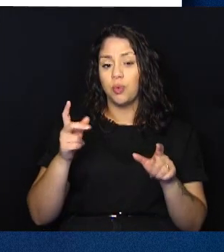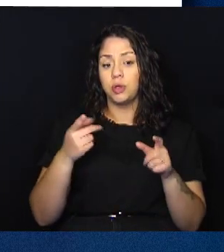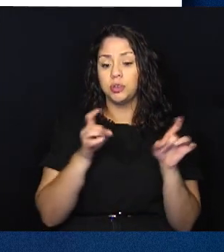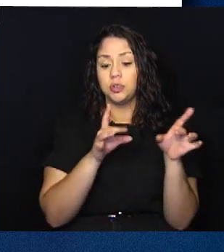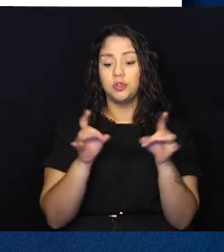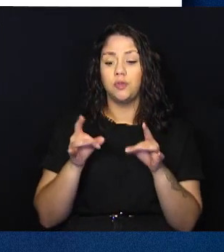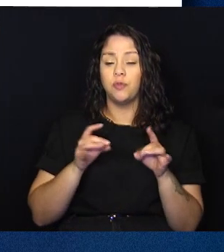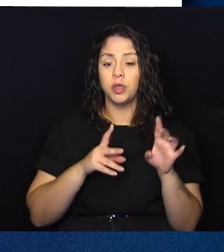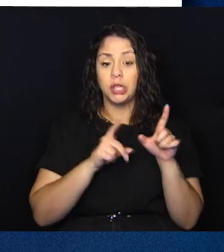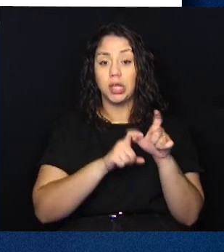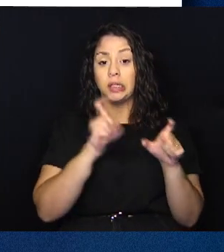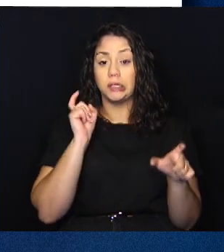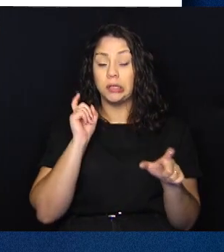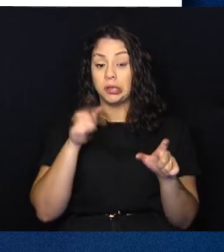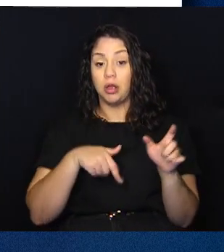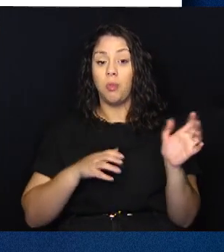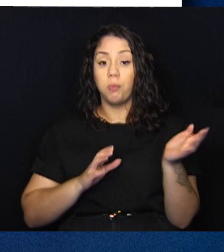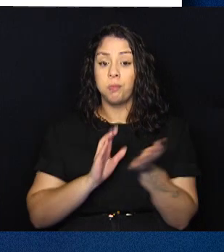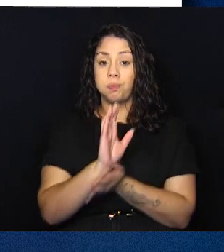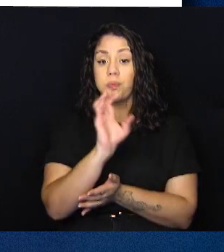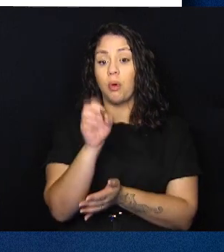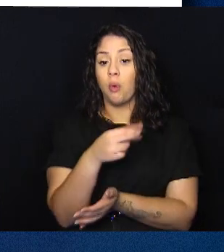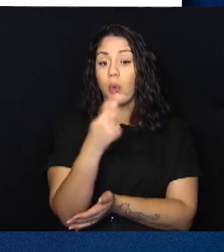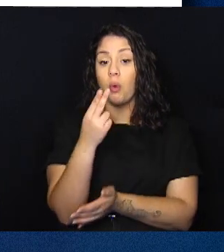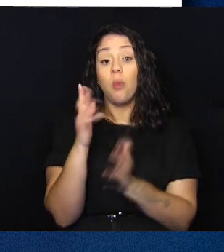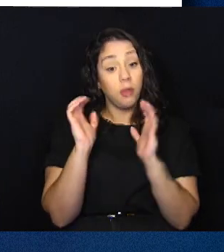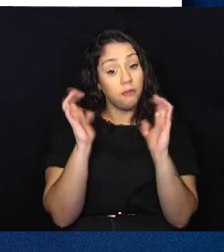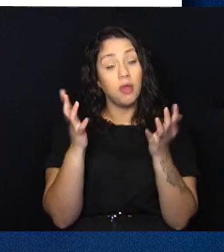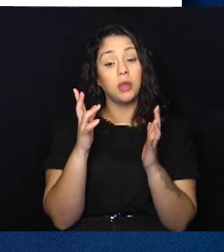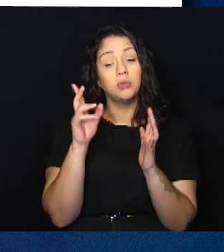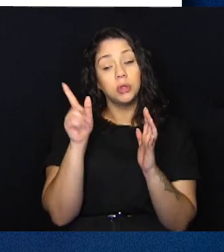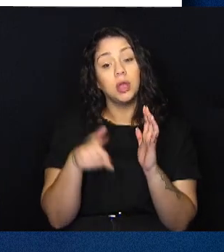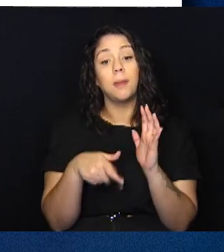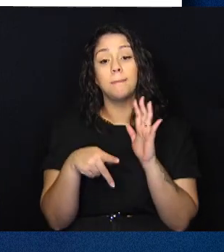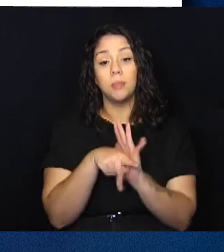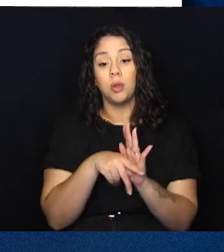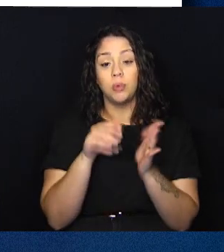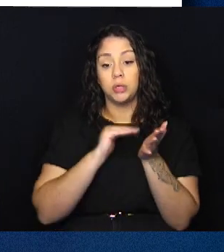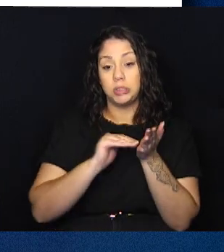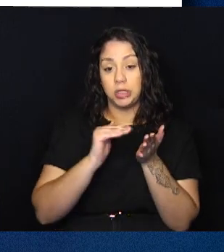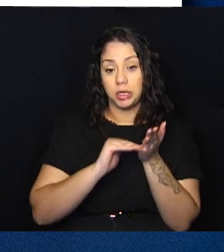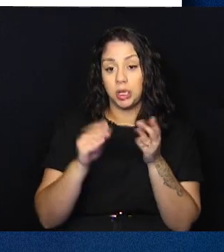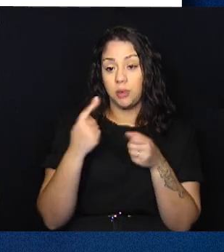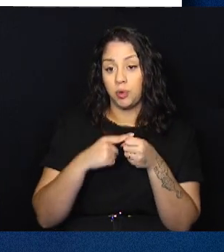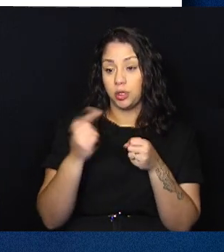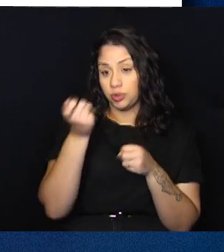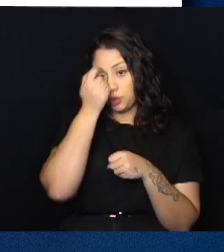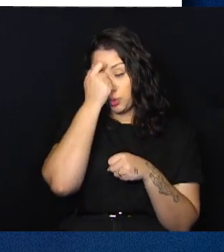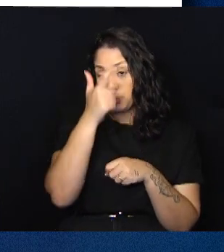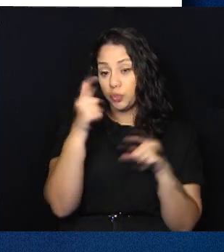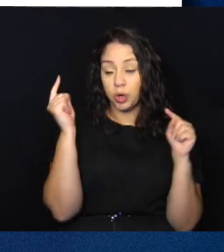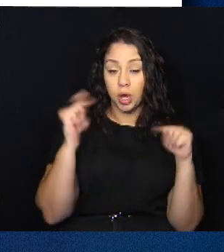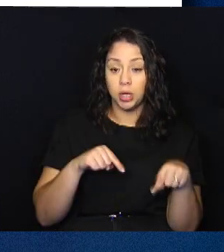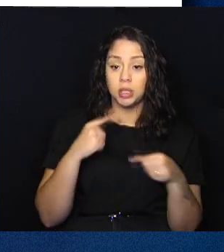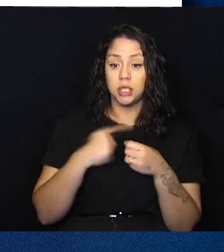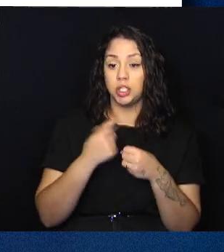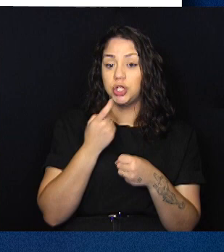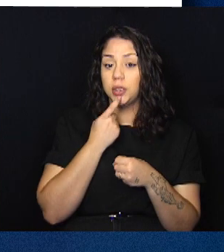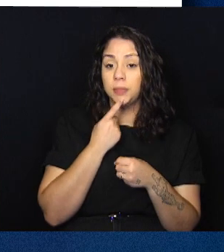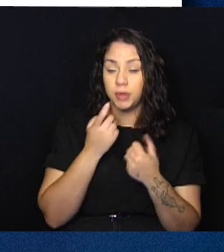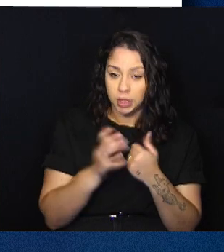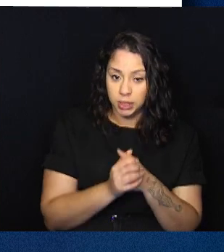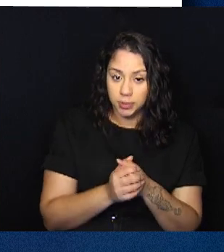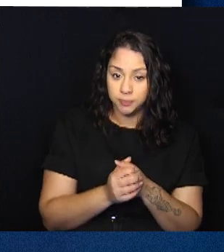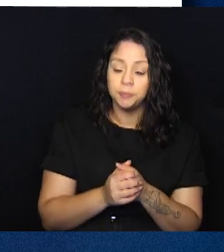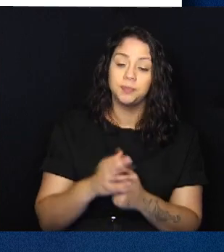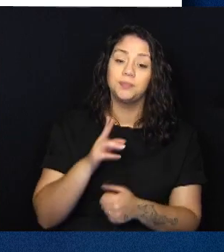vendedores ambulantes em eventos patrocinados ou exclusivos da Secretaria Municipal de Cultura da